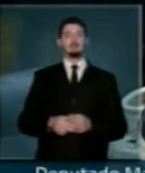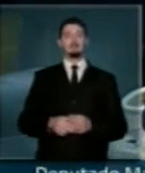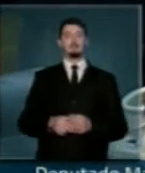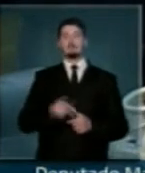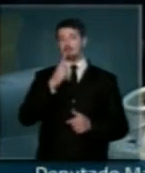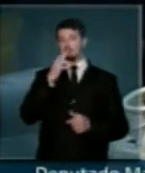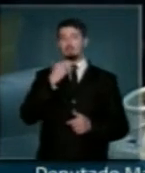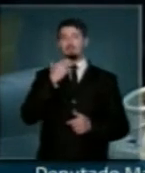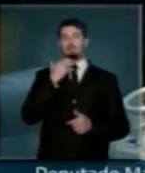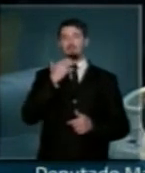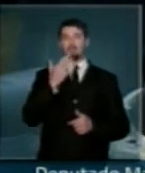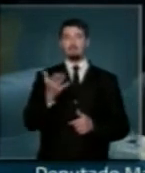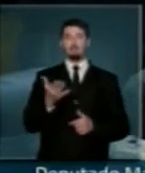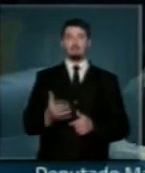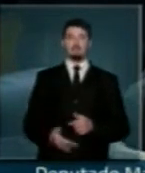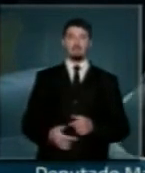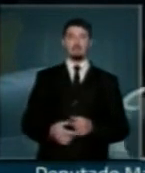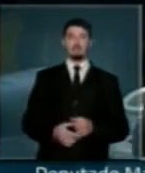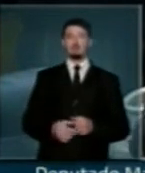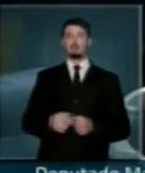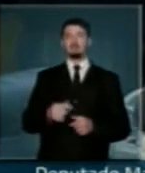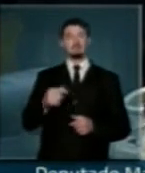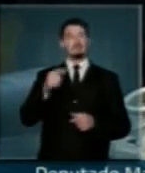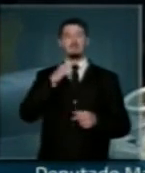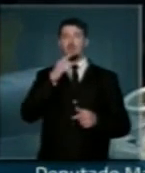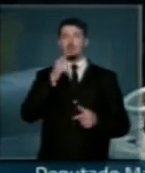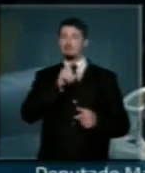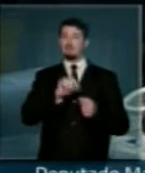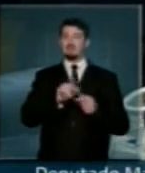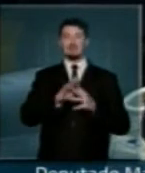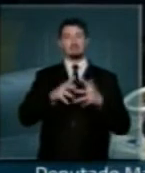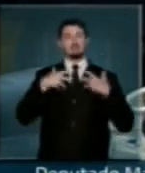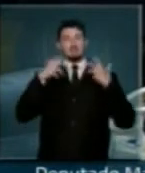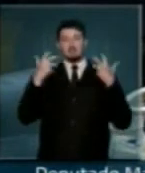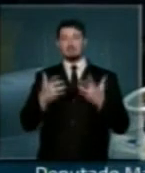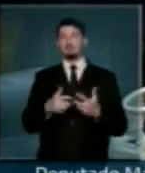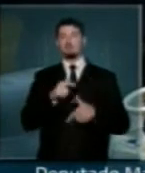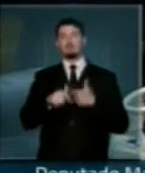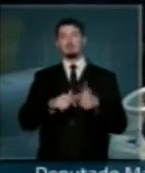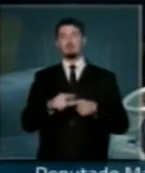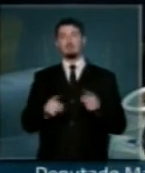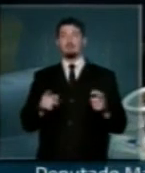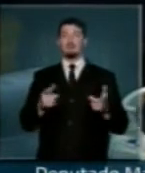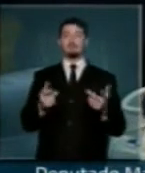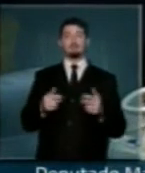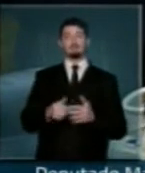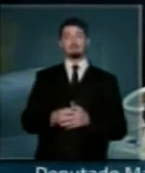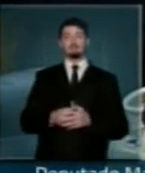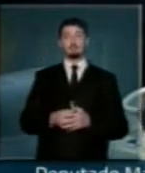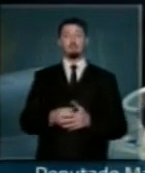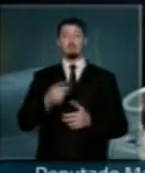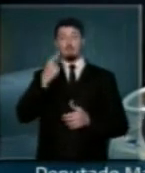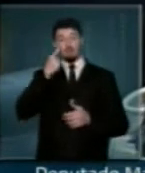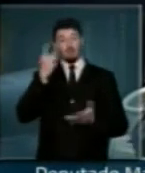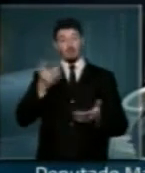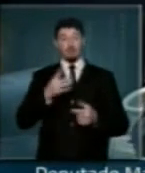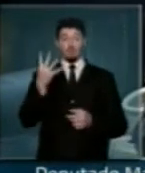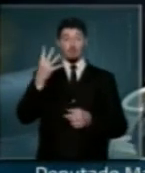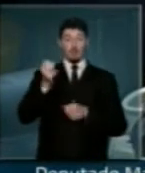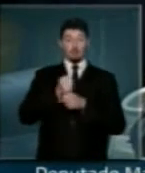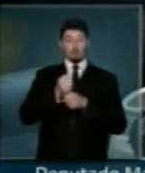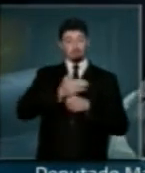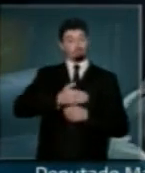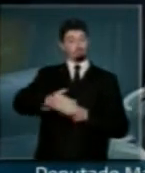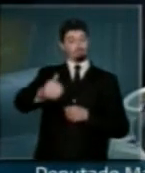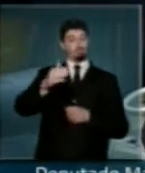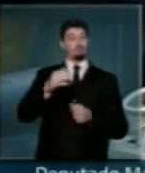redundaram frustrantes para todos nós com desgaste para o poder legislativo brasileiro. Vamos ver se nessa legislatura, que vossa